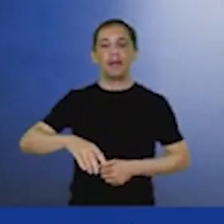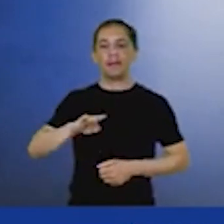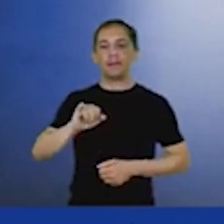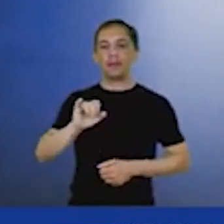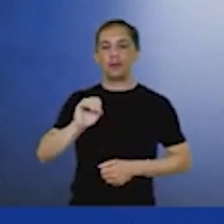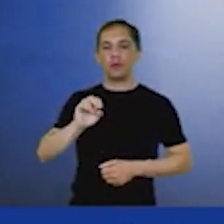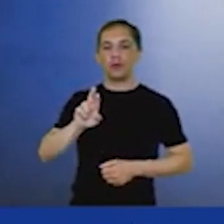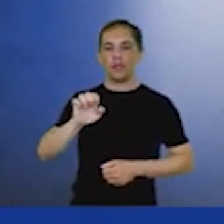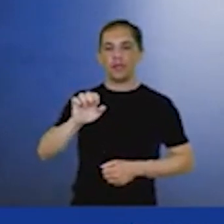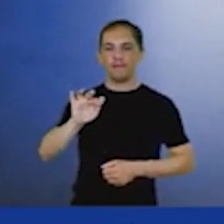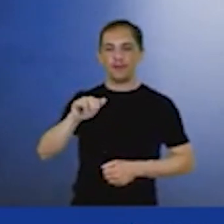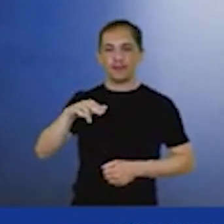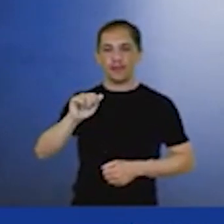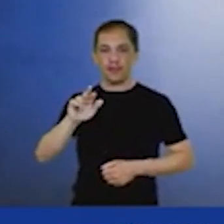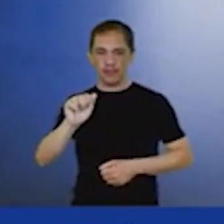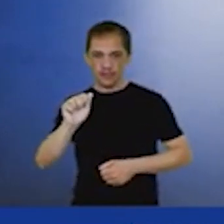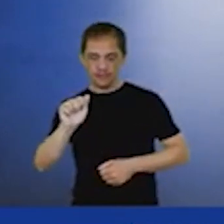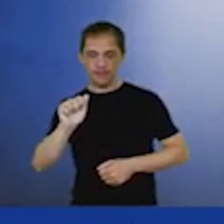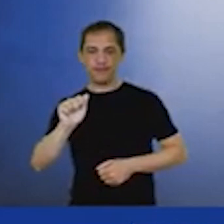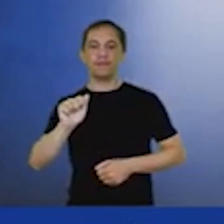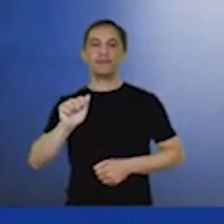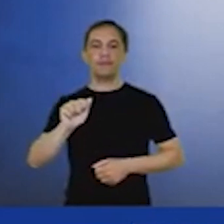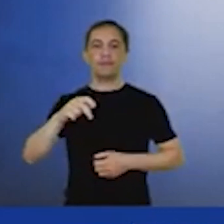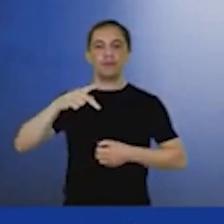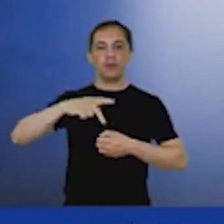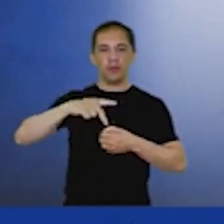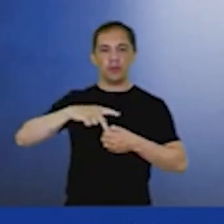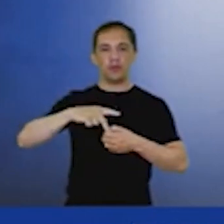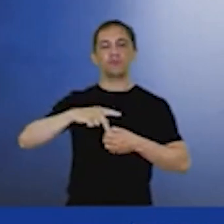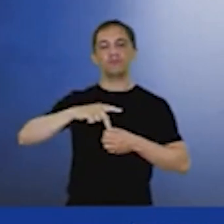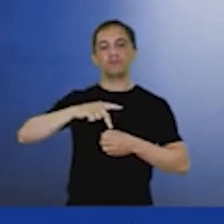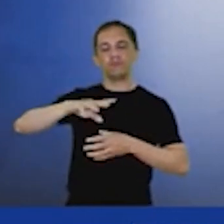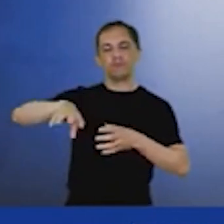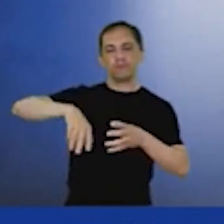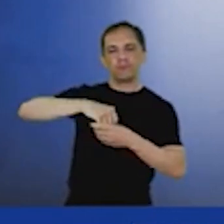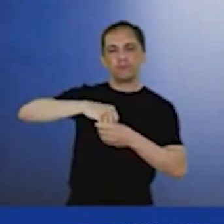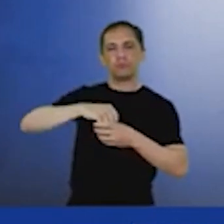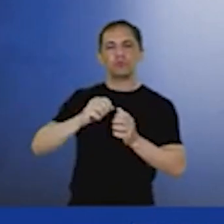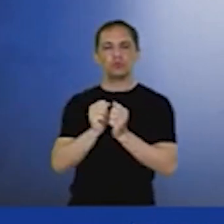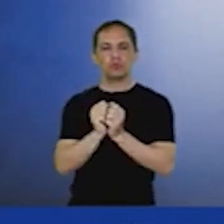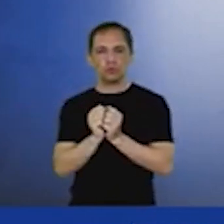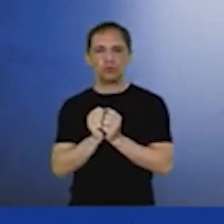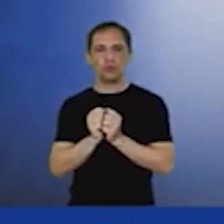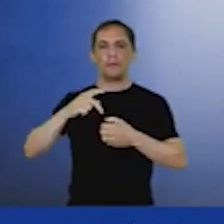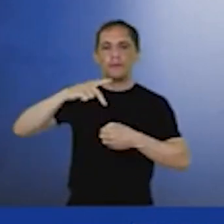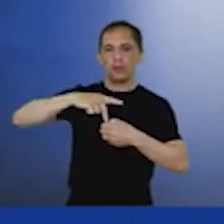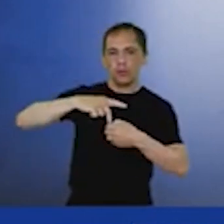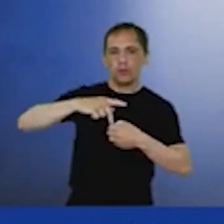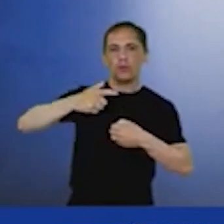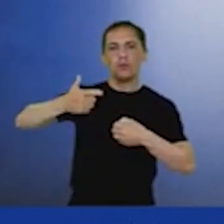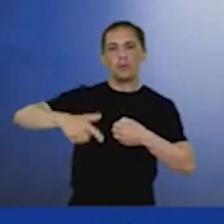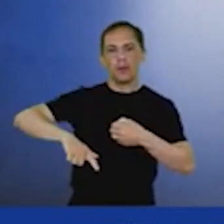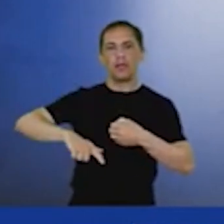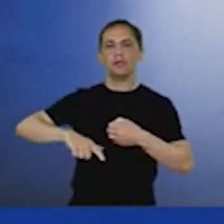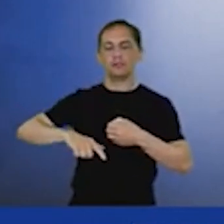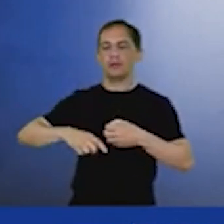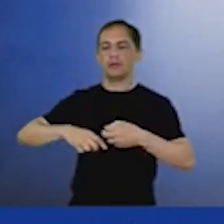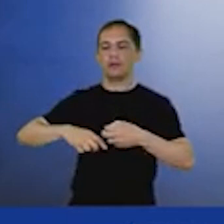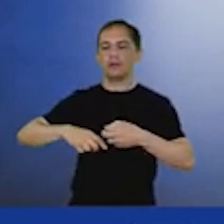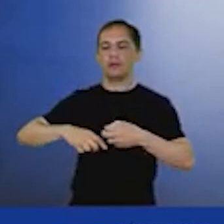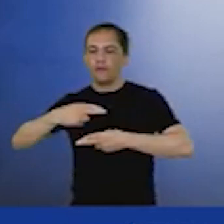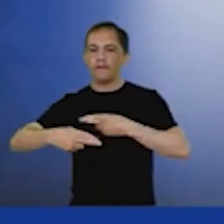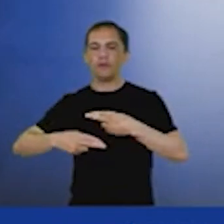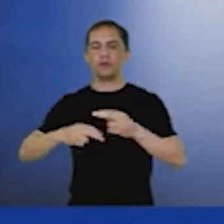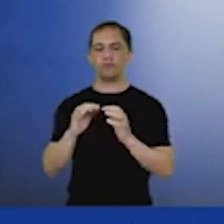investimentos que combinam o petróleo com o combustível renovável. Dessa forma, quando a gente queima o combustível nos